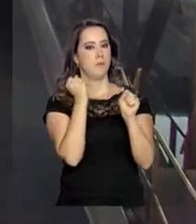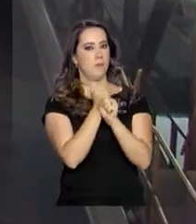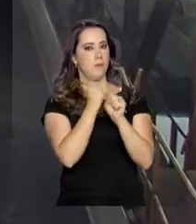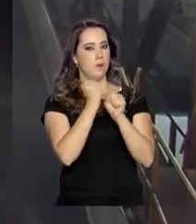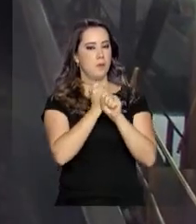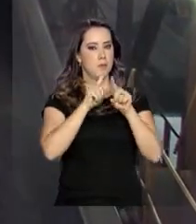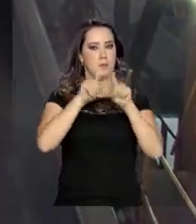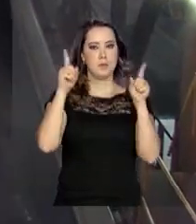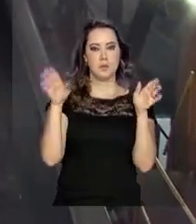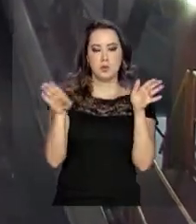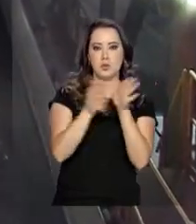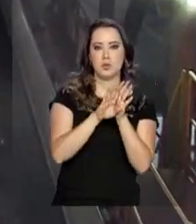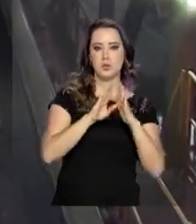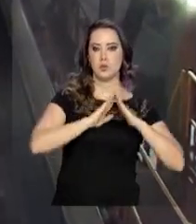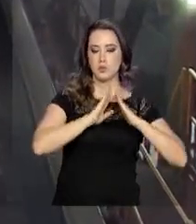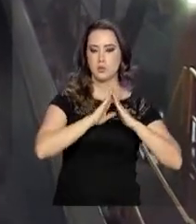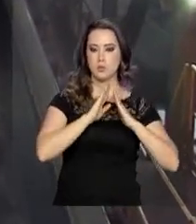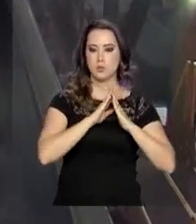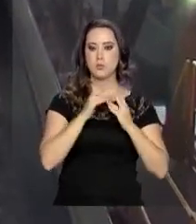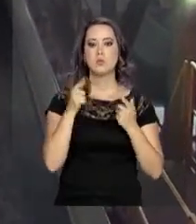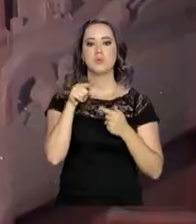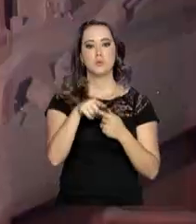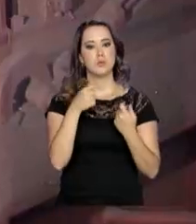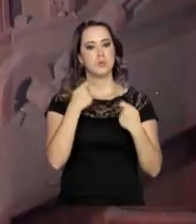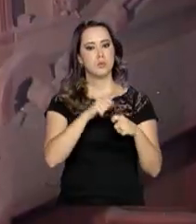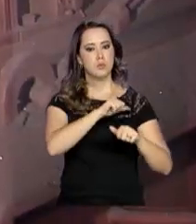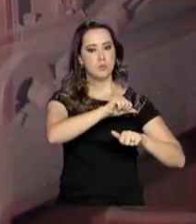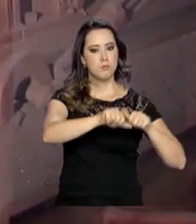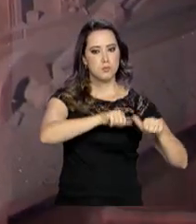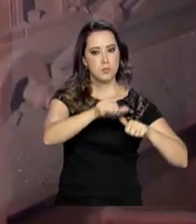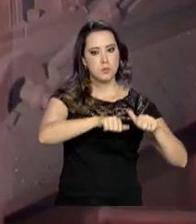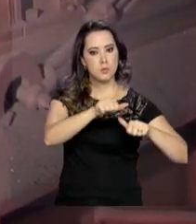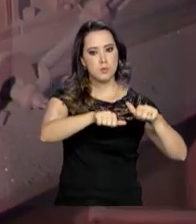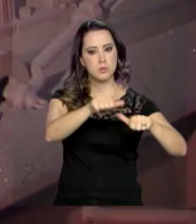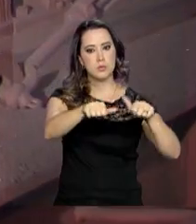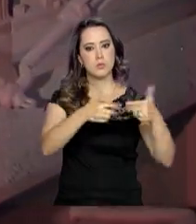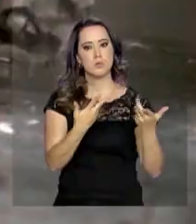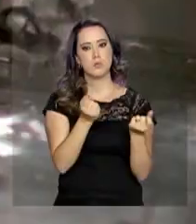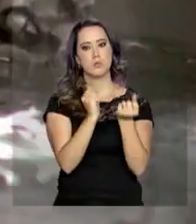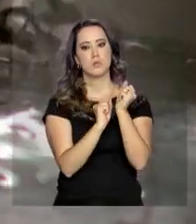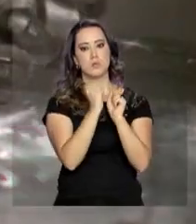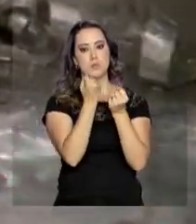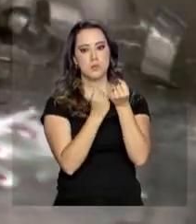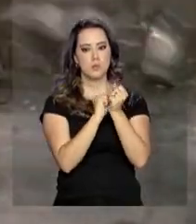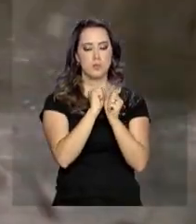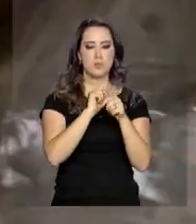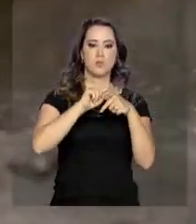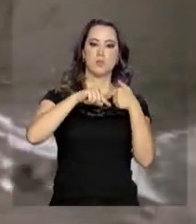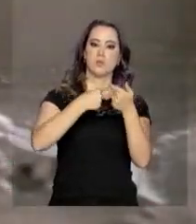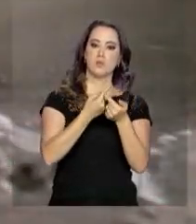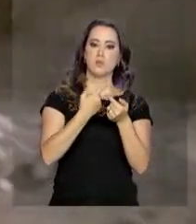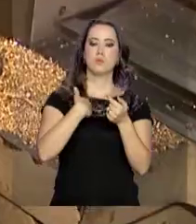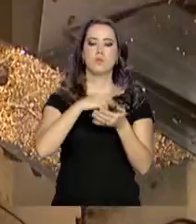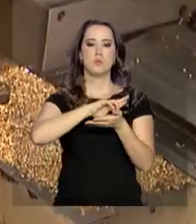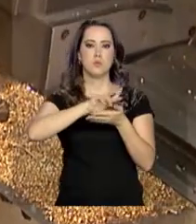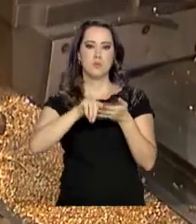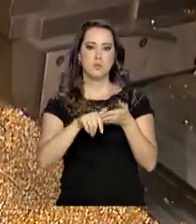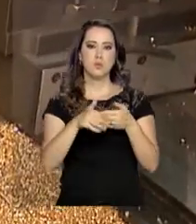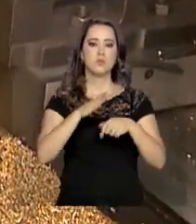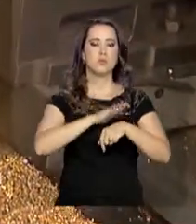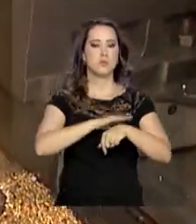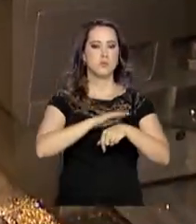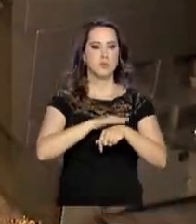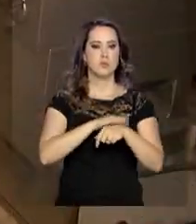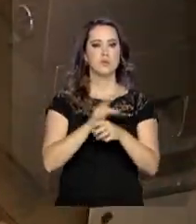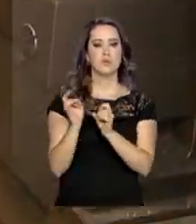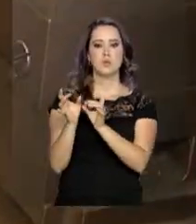Mas para chegar até a nossa casa, o produto passa por todo um processo de fabricação. Em seguida, vem as várias etapas